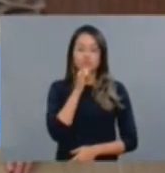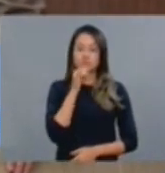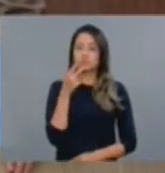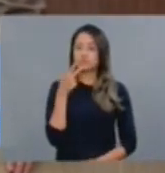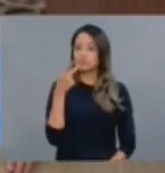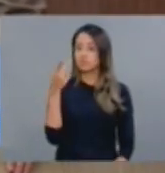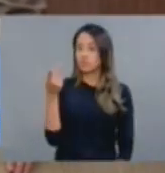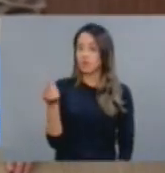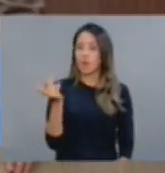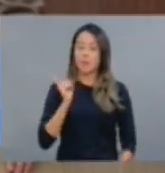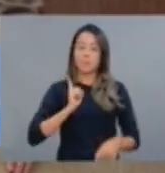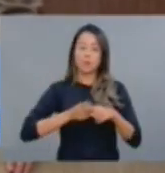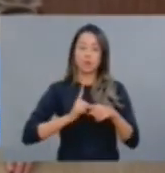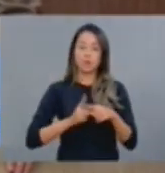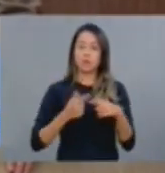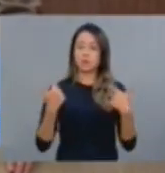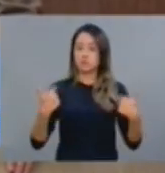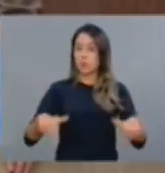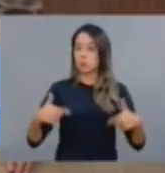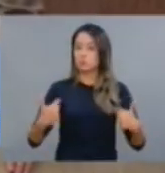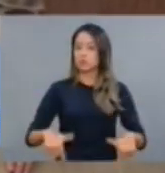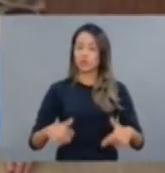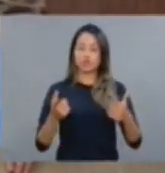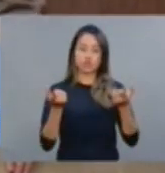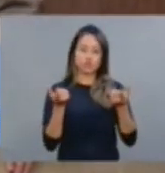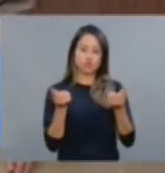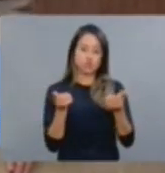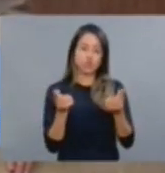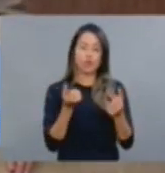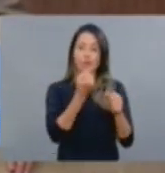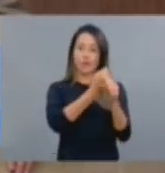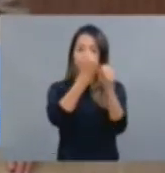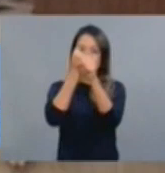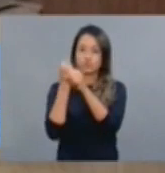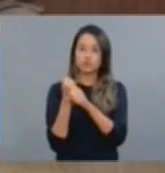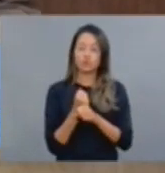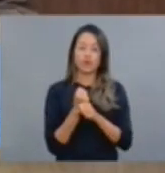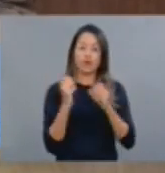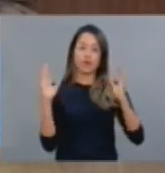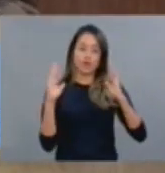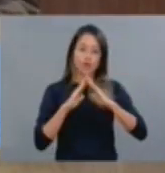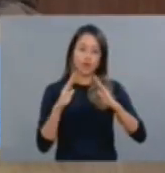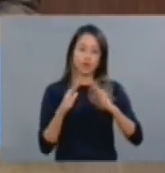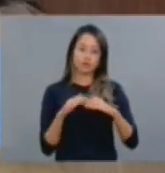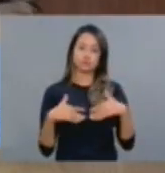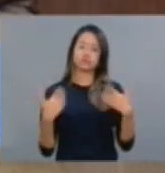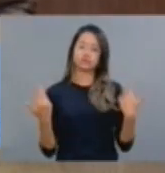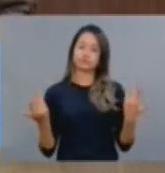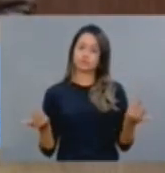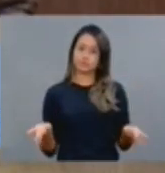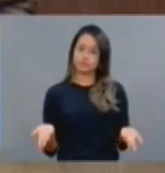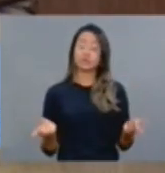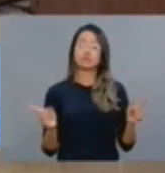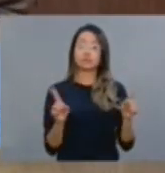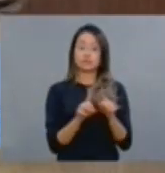que não tem dinheiro para a construção de casa. E não cabe também